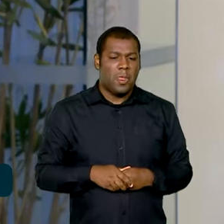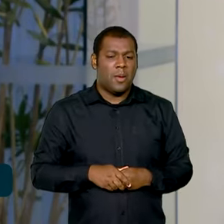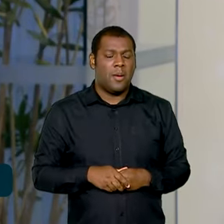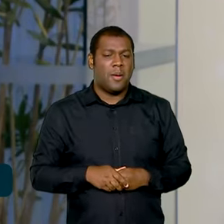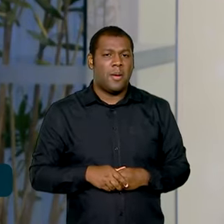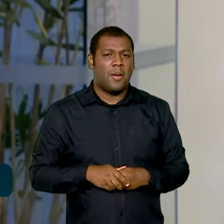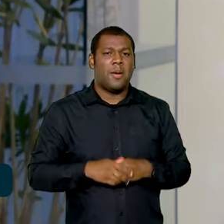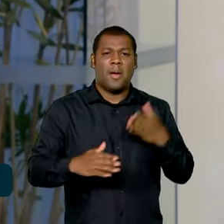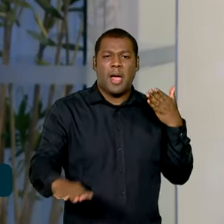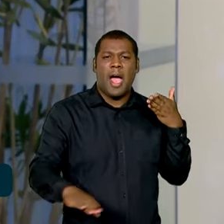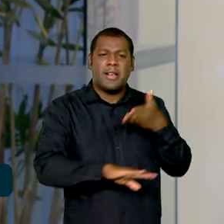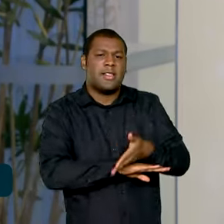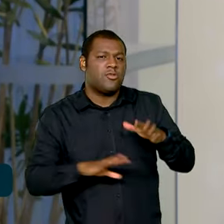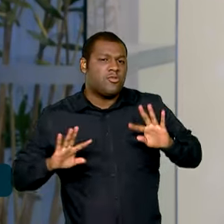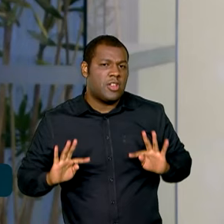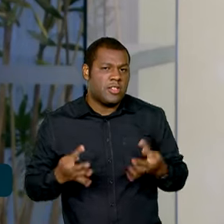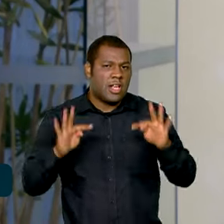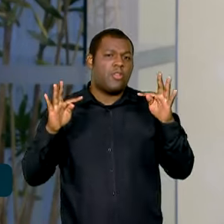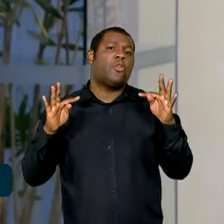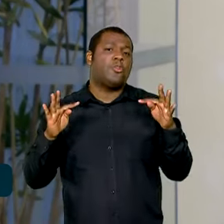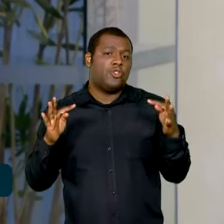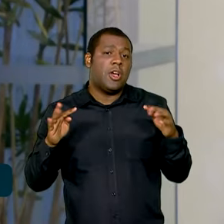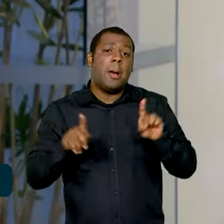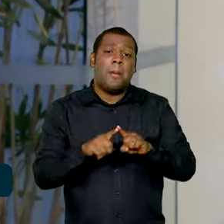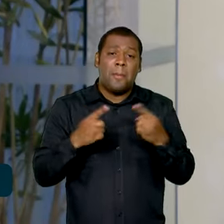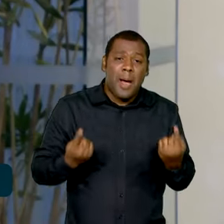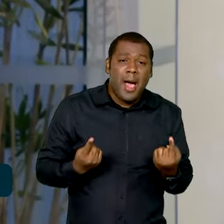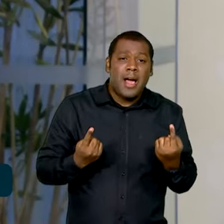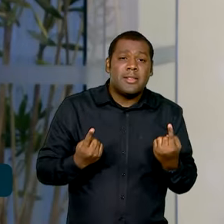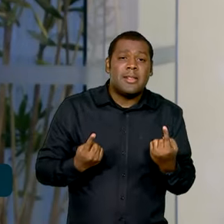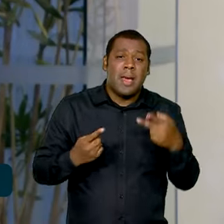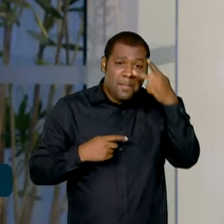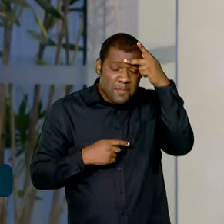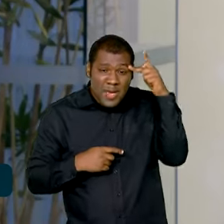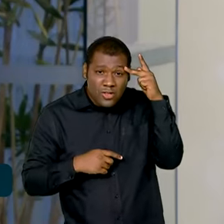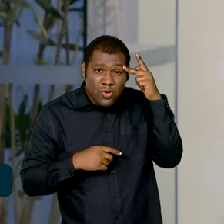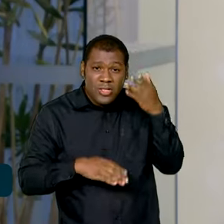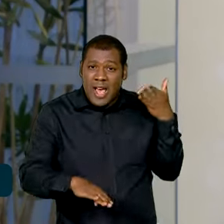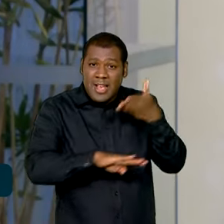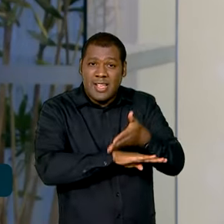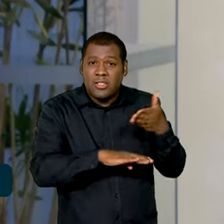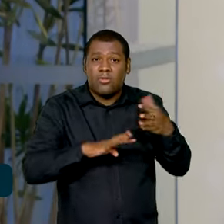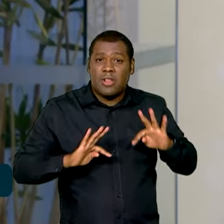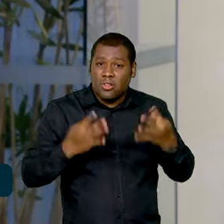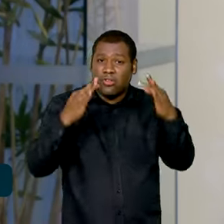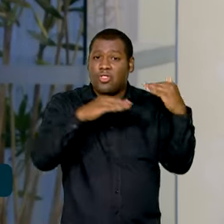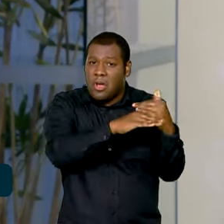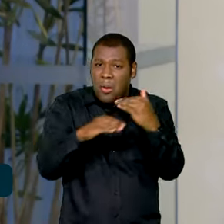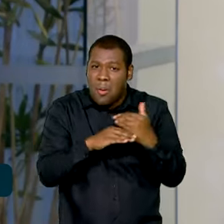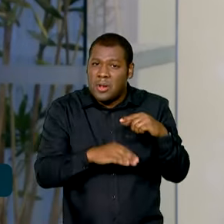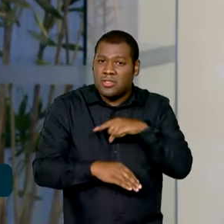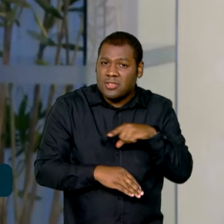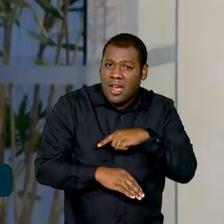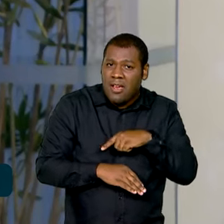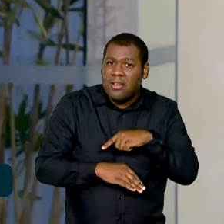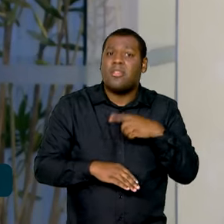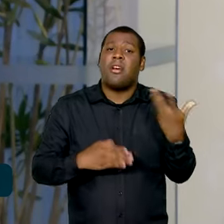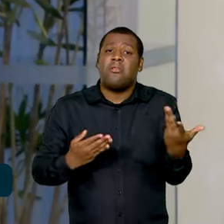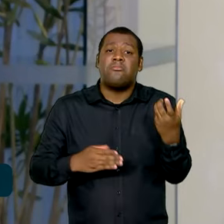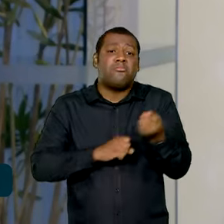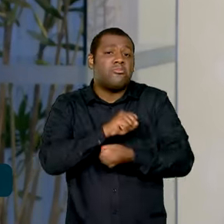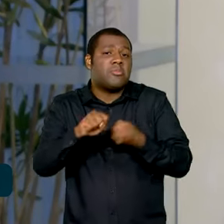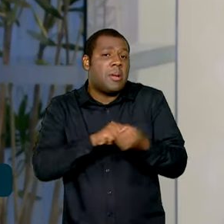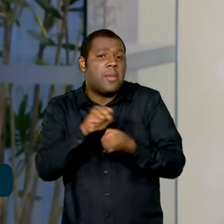desigual às tecnologias limitam o desenvolvimento sustentável no mundo todo, especialmente entre os países do Sul?